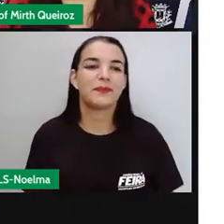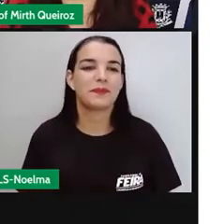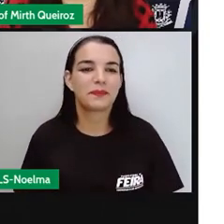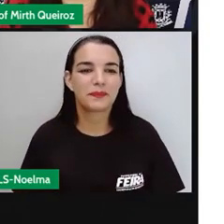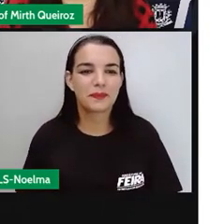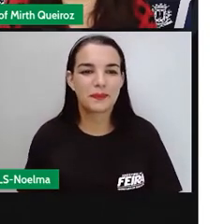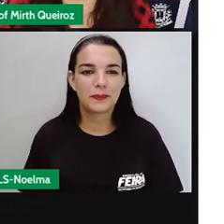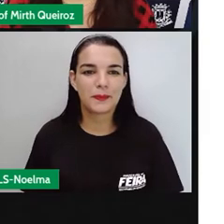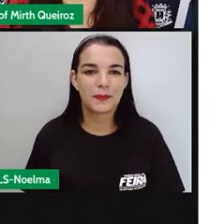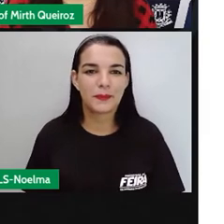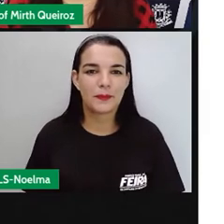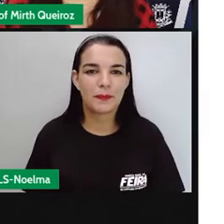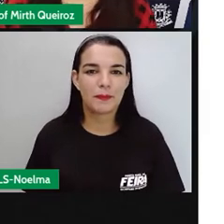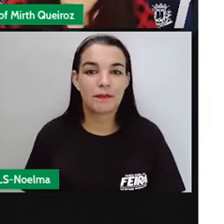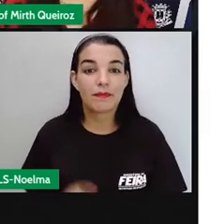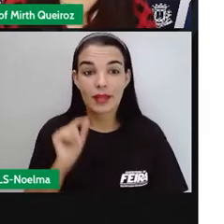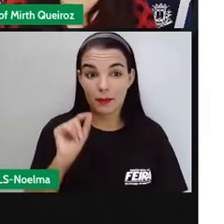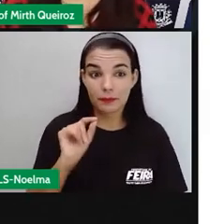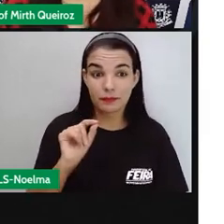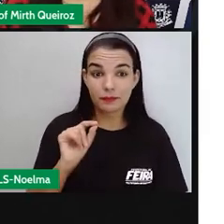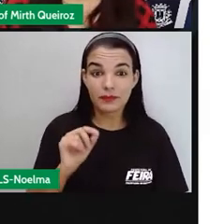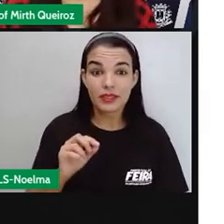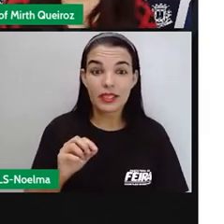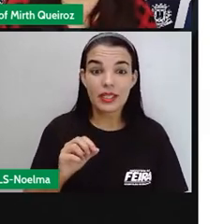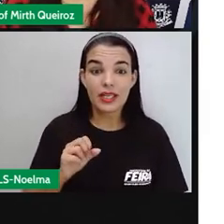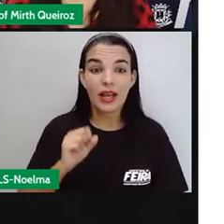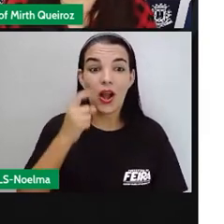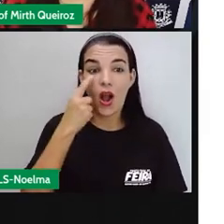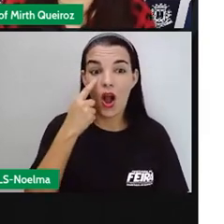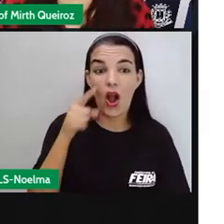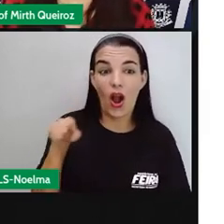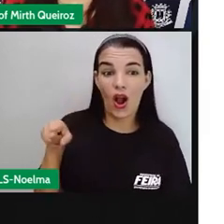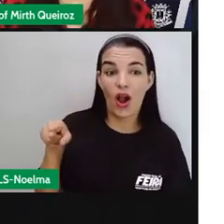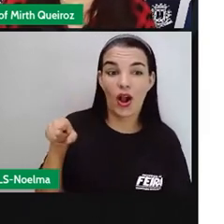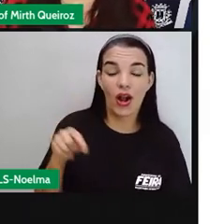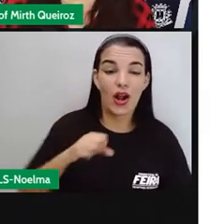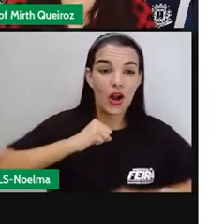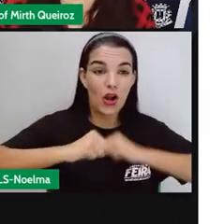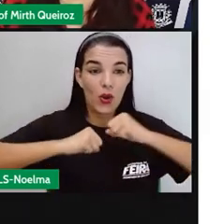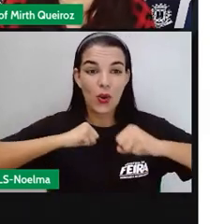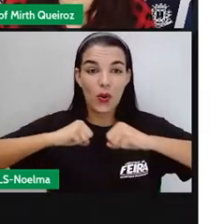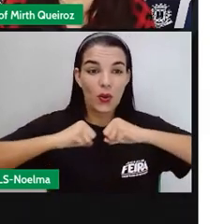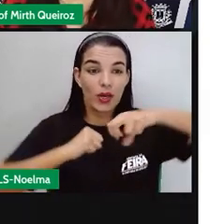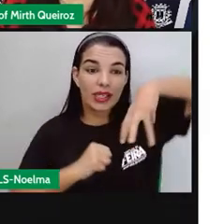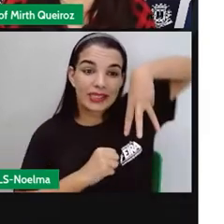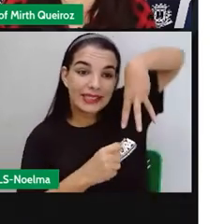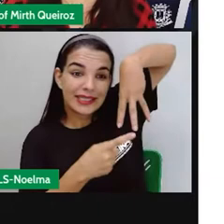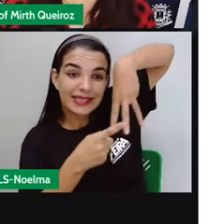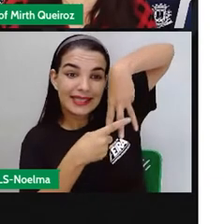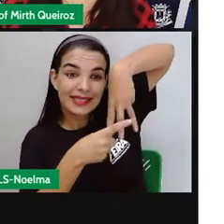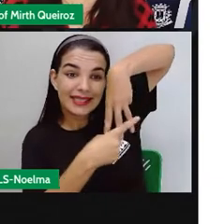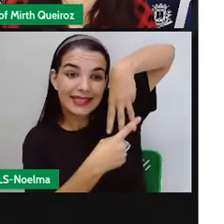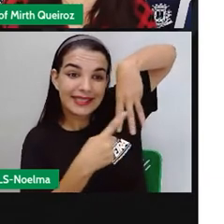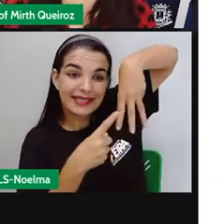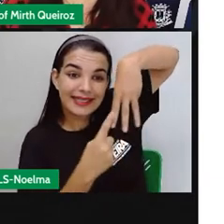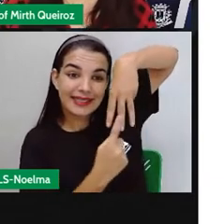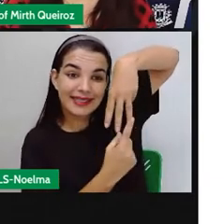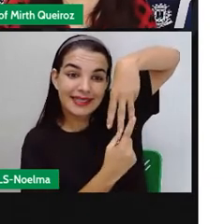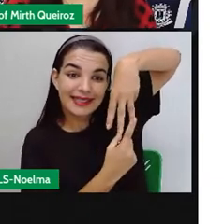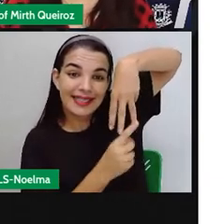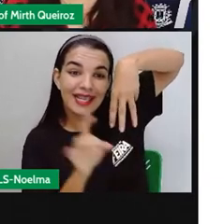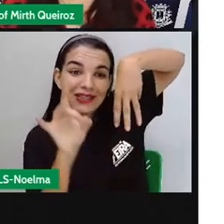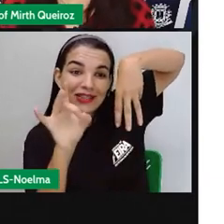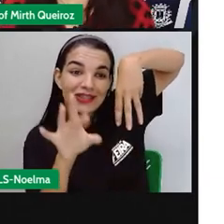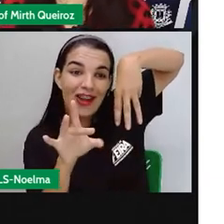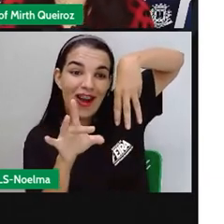juninos. A corrida de três pés também é muito interessante. Cada jogador amarra a sua perna